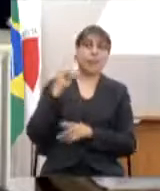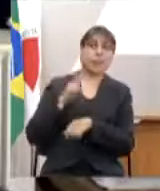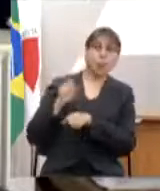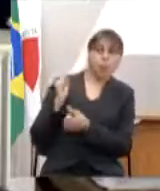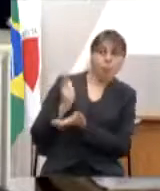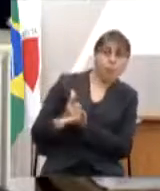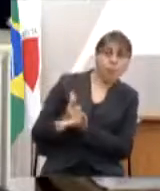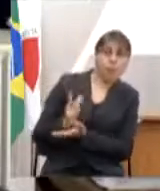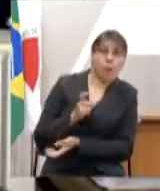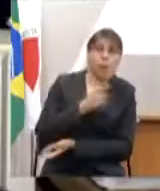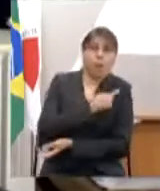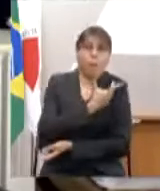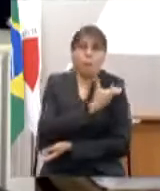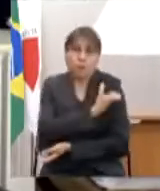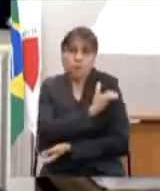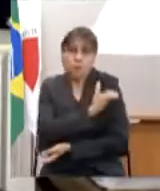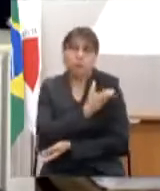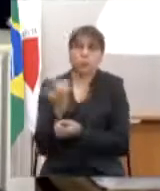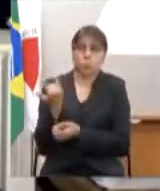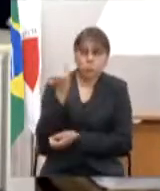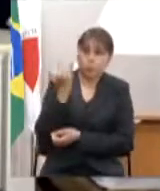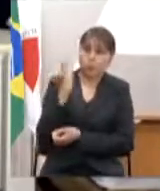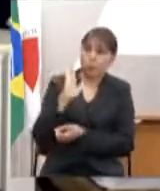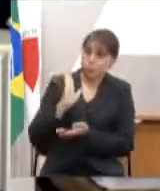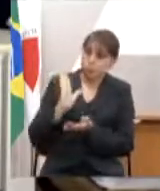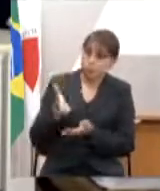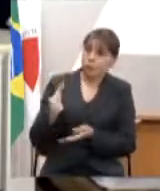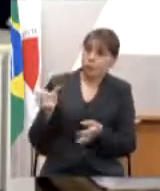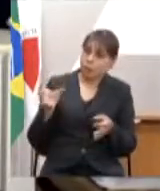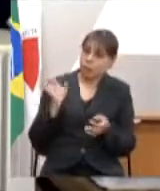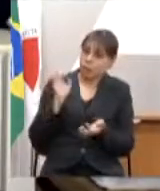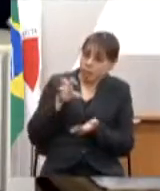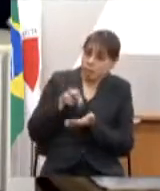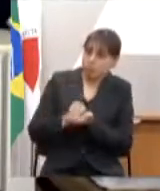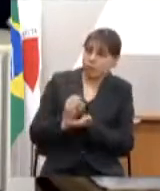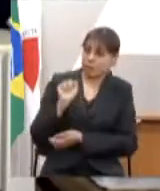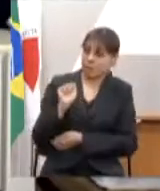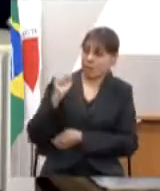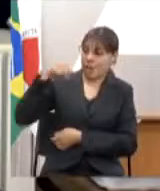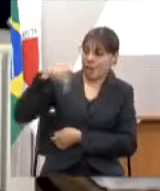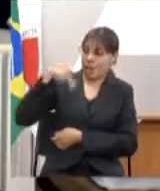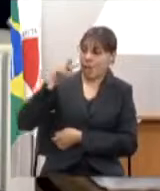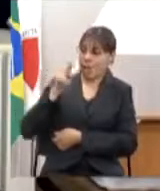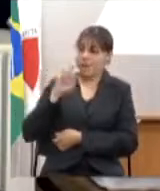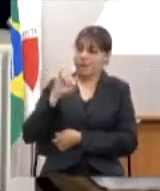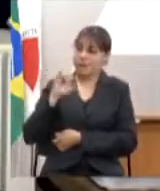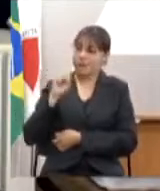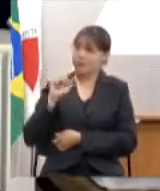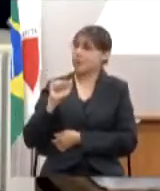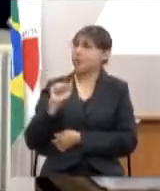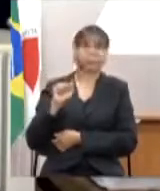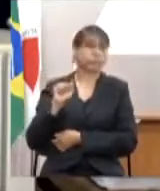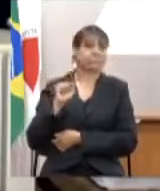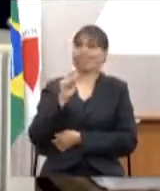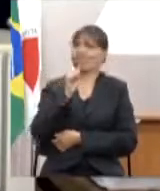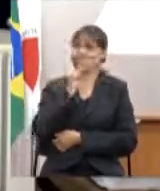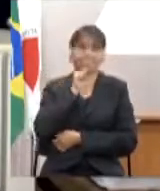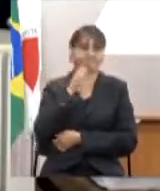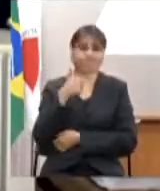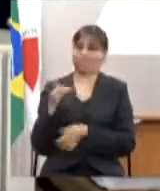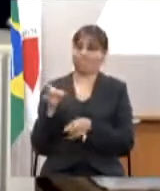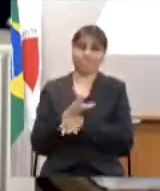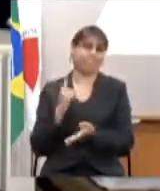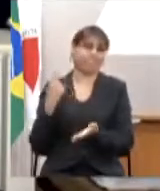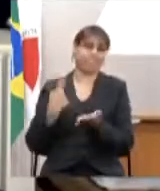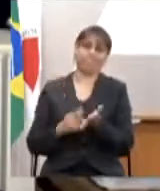ou não a vacina, é importante que ela esteja registrada na Anvisa e neste momento nós não temos vacinas registradas.